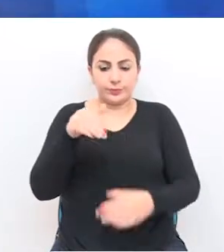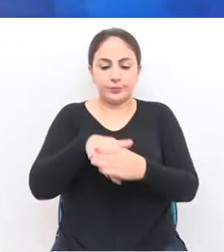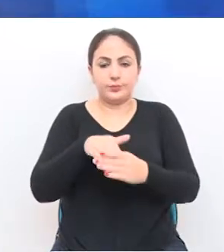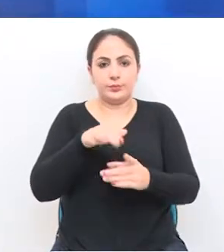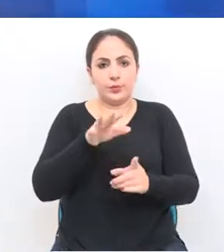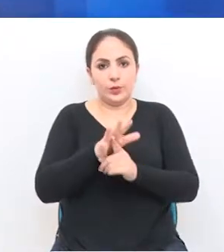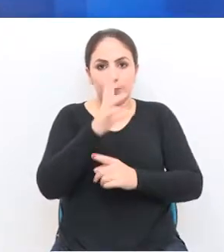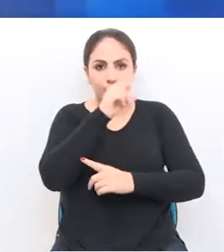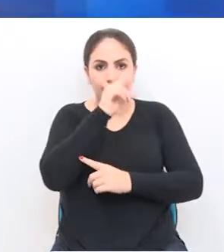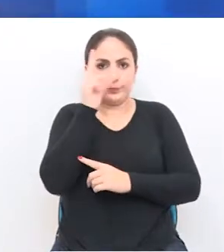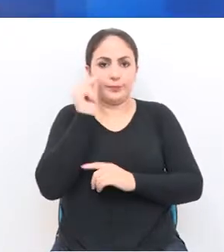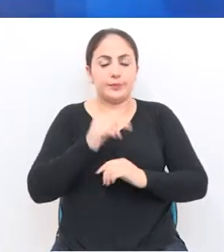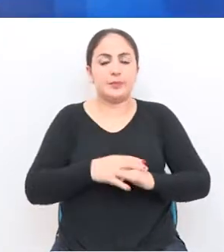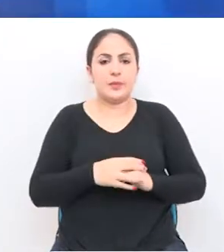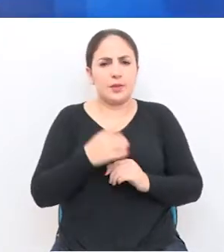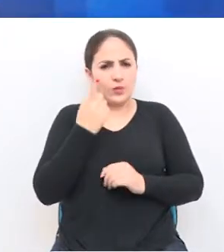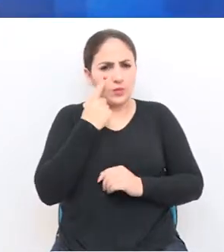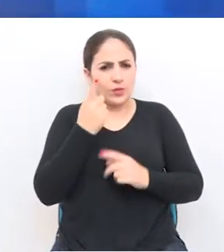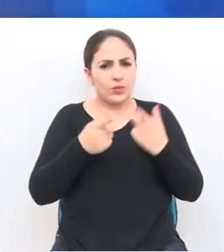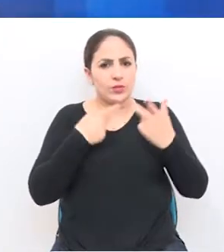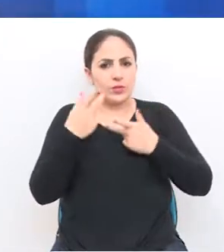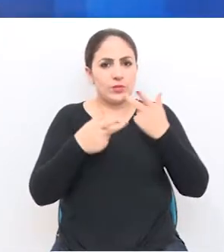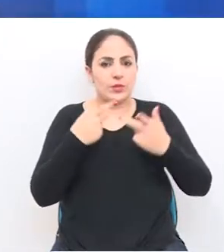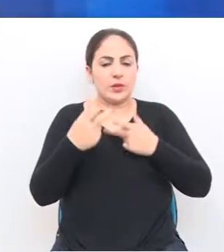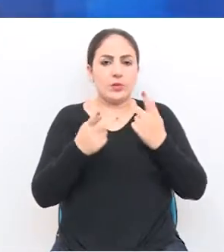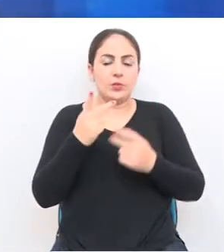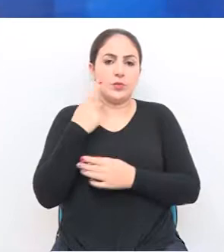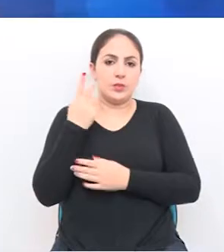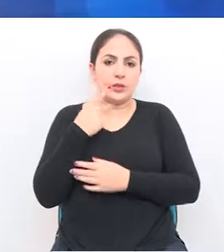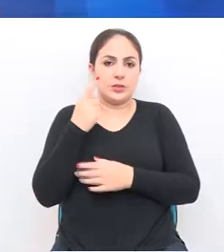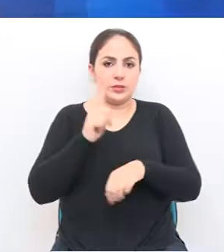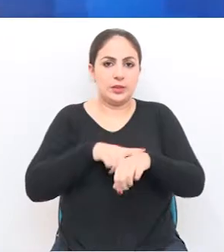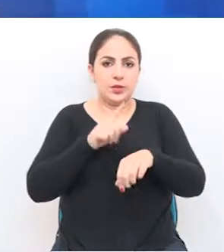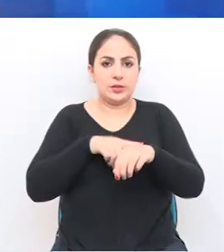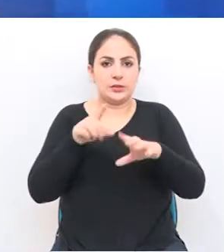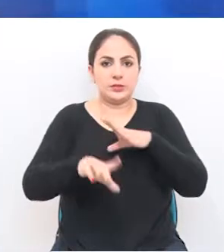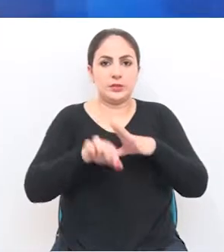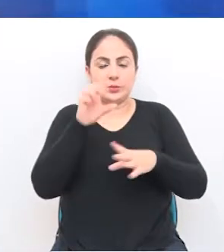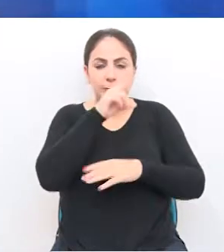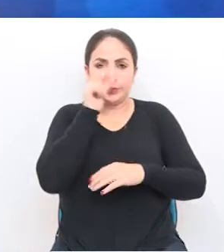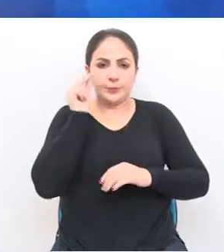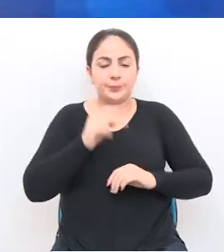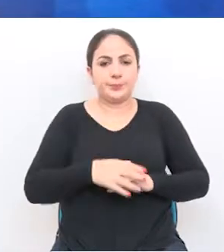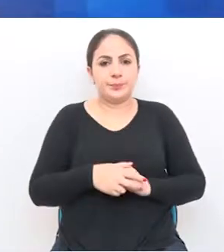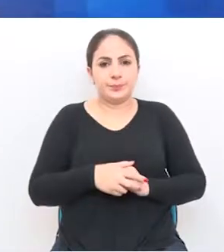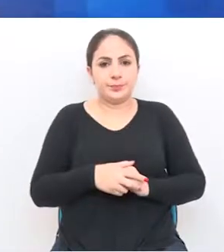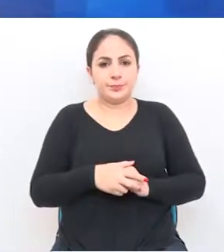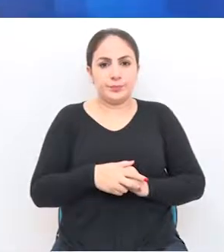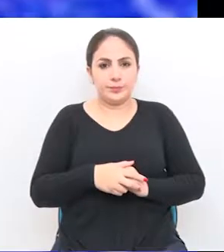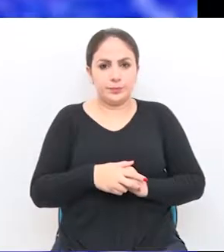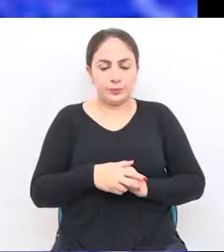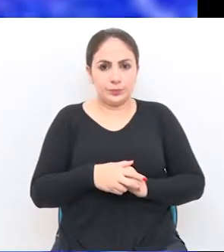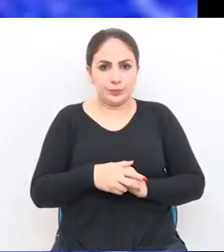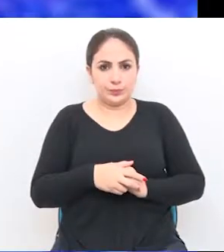foi vetado pelo prefeito. Veja o que disse o parlamentar sobre a decisão do Poder Executivo.